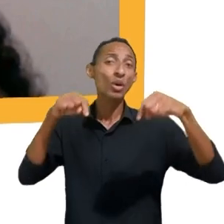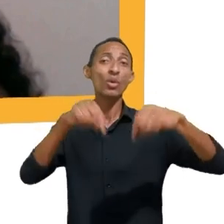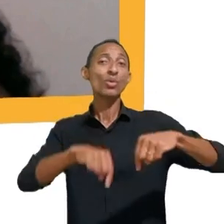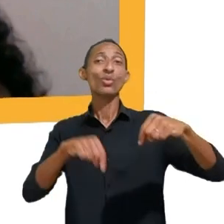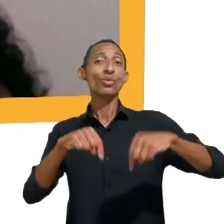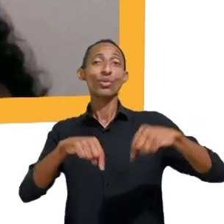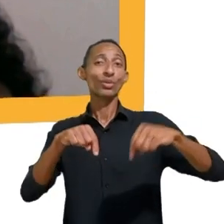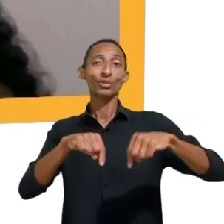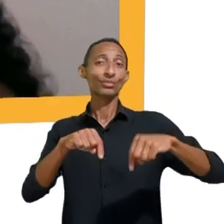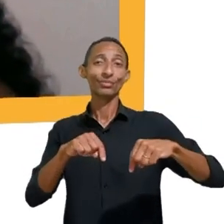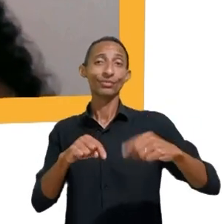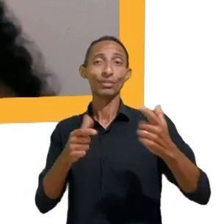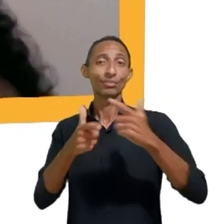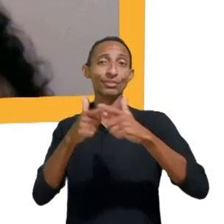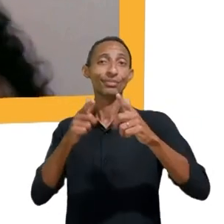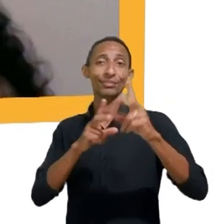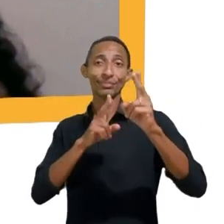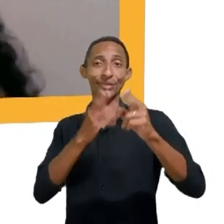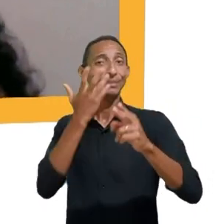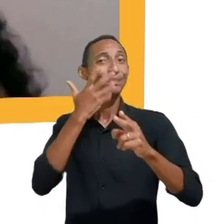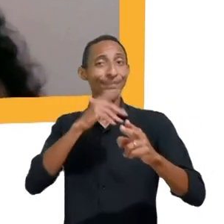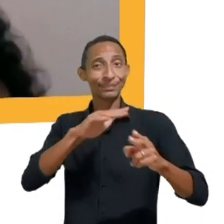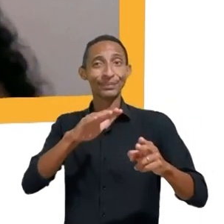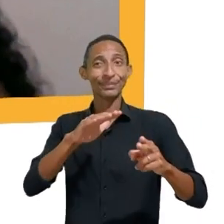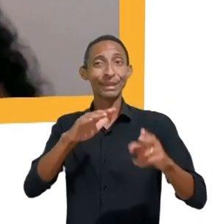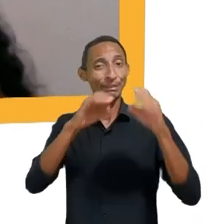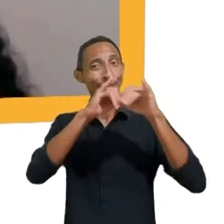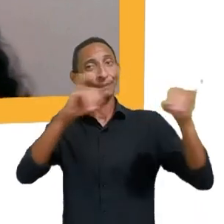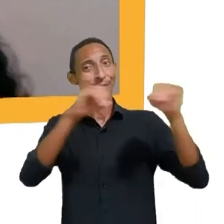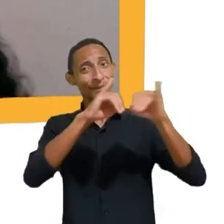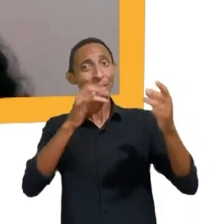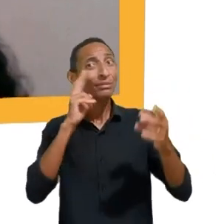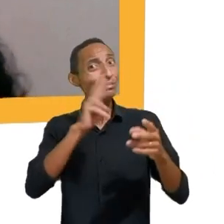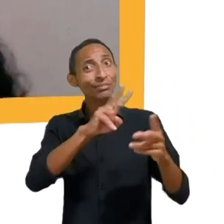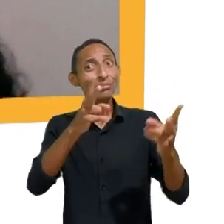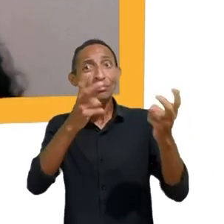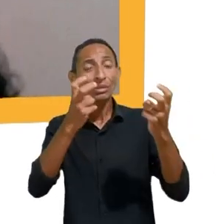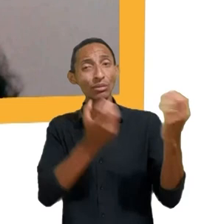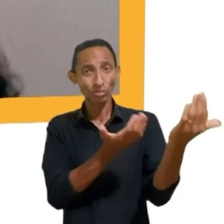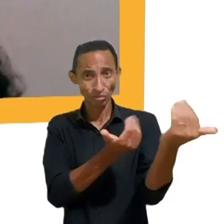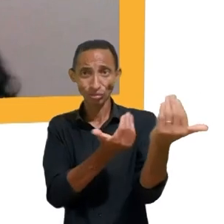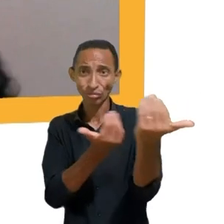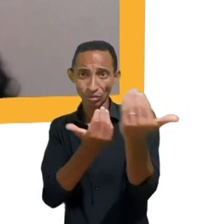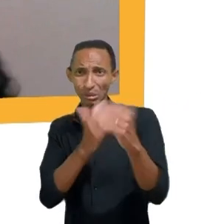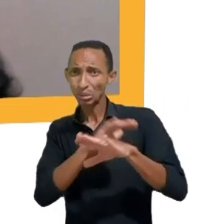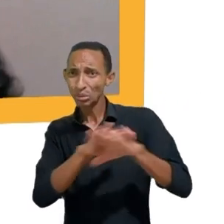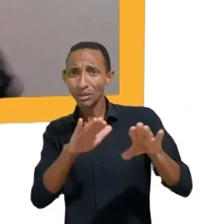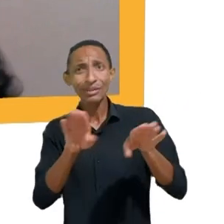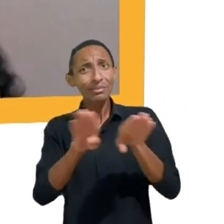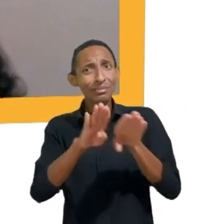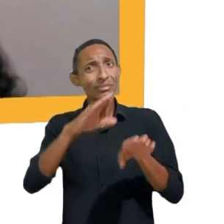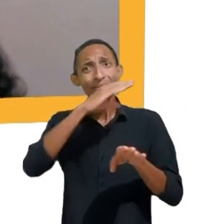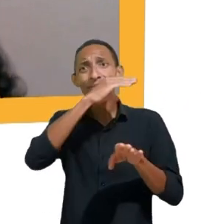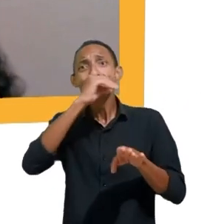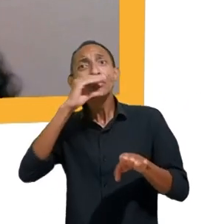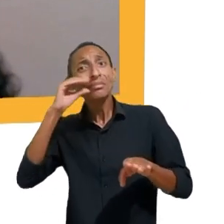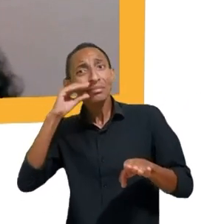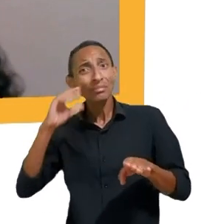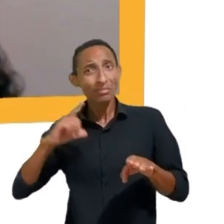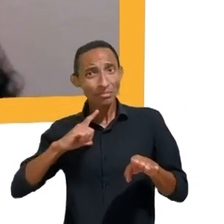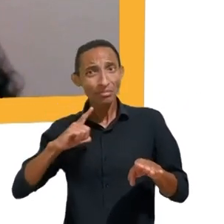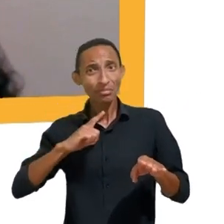que está presente na vida de todos nós não só dos adolescentes mas também dos adultos porque hoje na pandemia